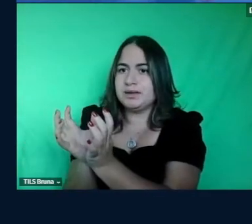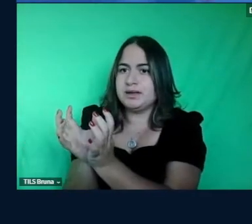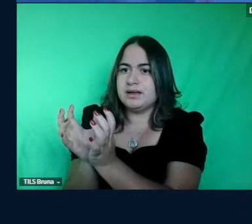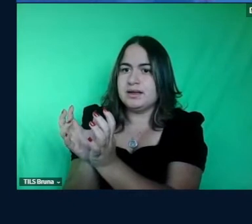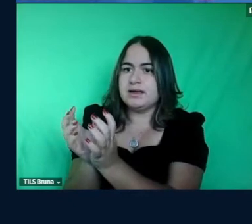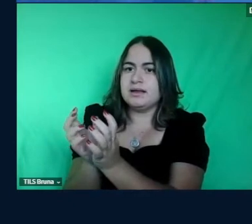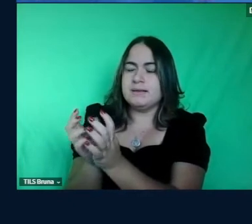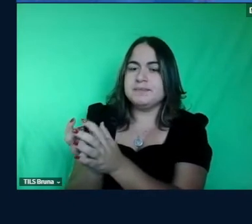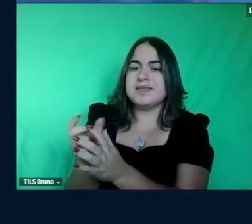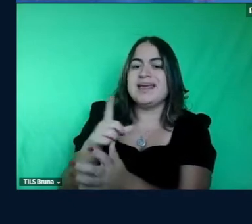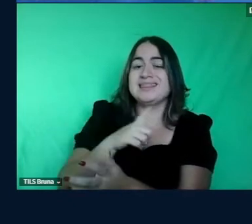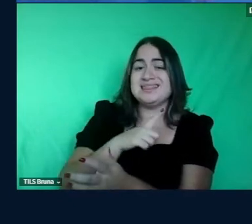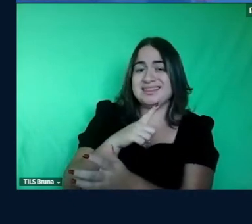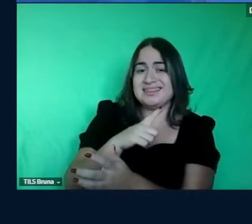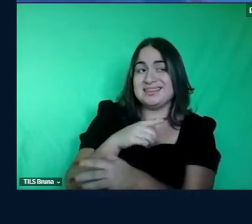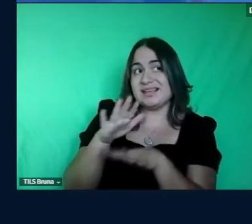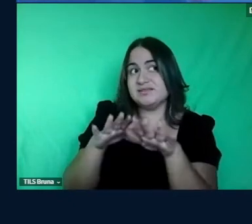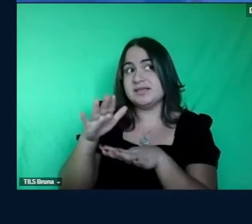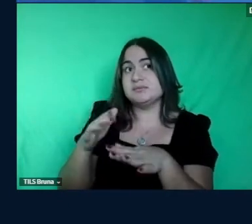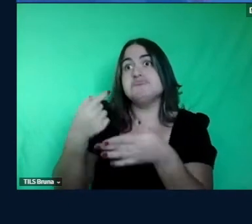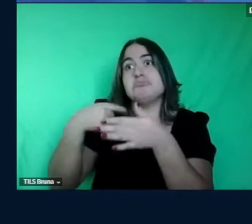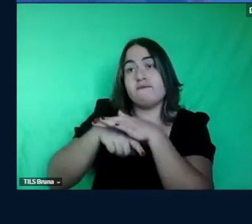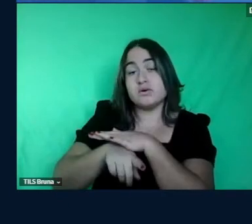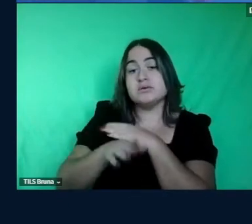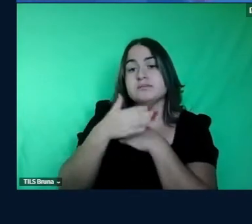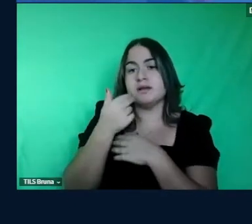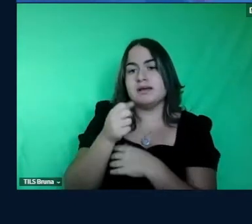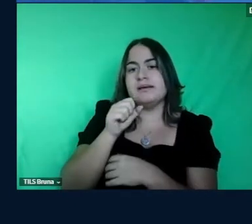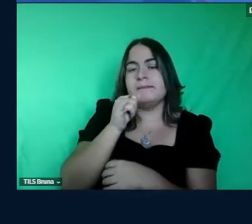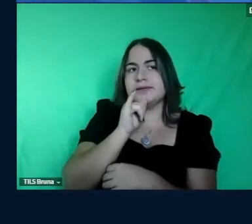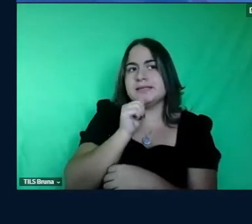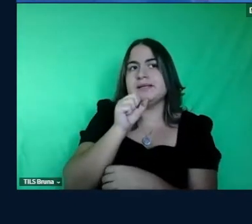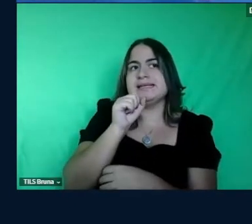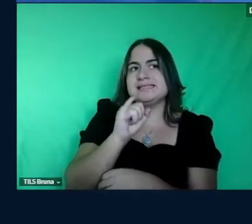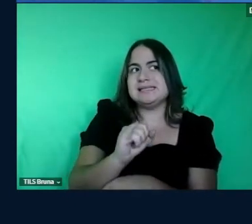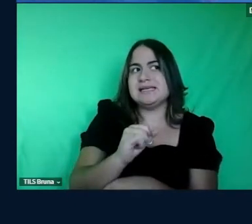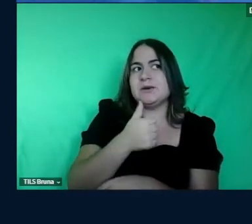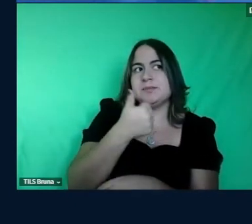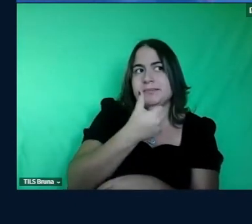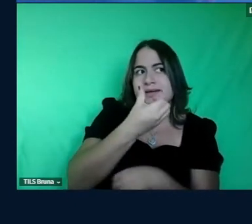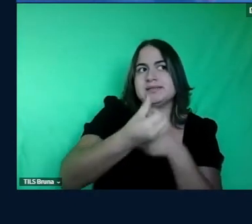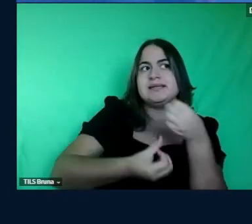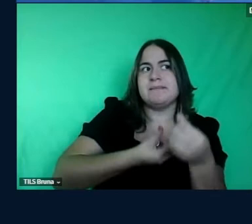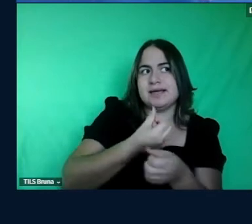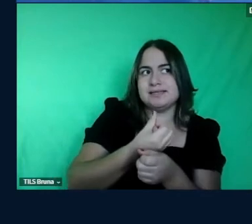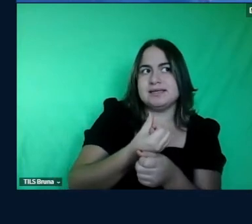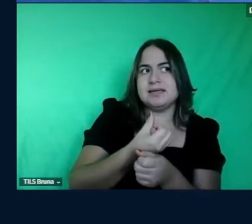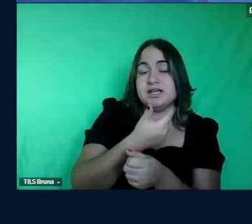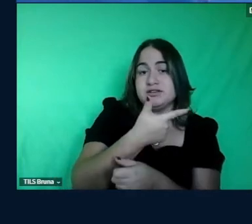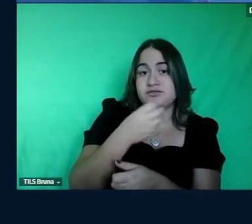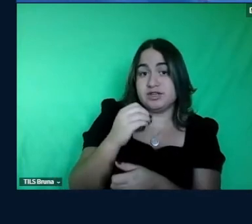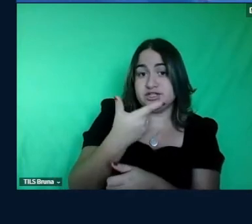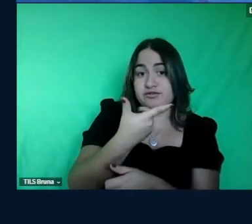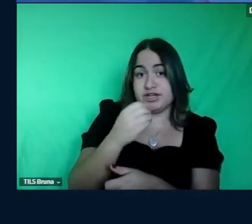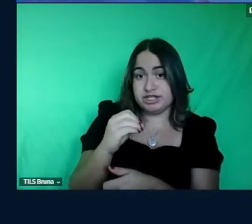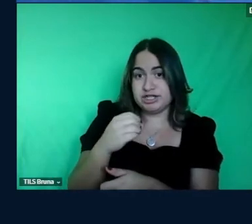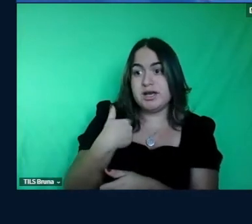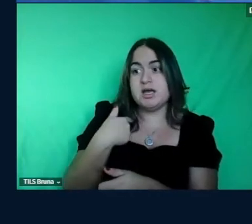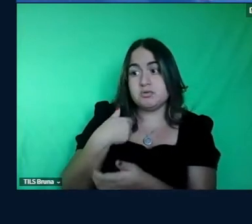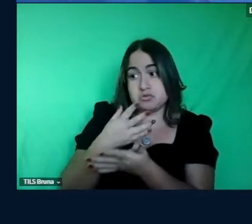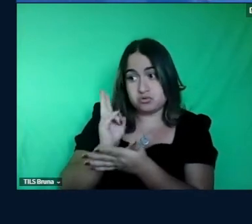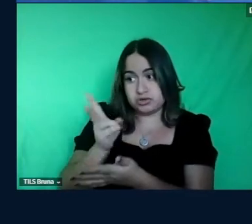teria sido mais profícuo por exemplo se no primeiro semestre de 2020 eu tivesse ainda continuado eu poderia ter observado mais